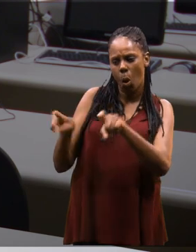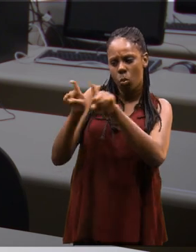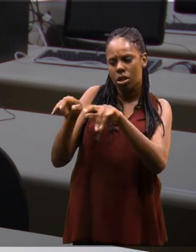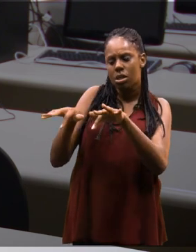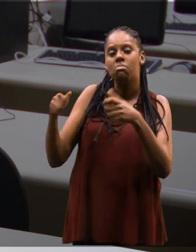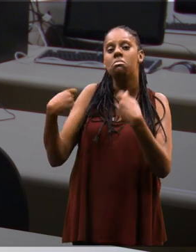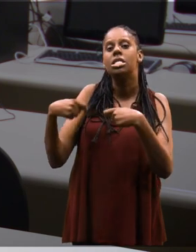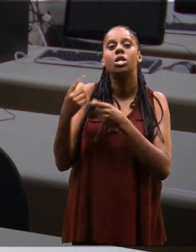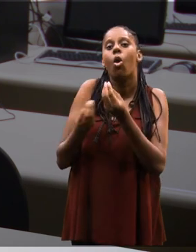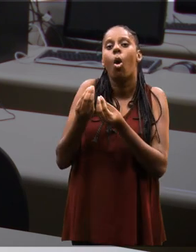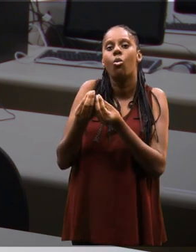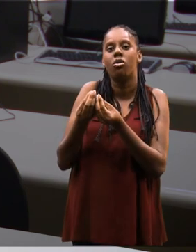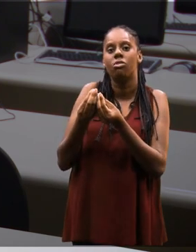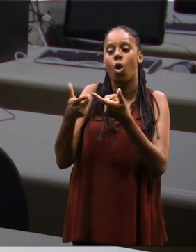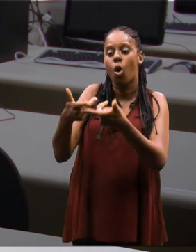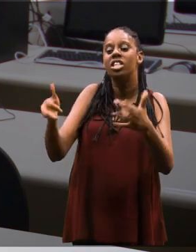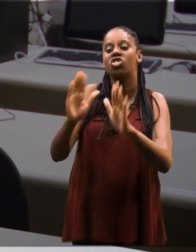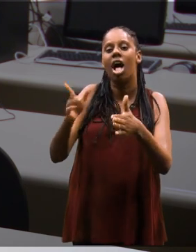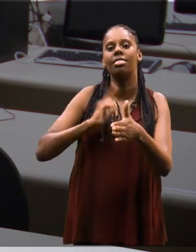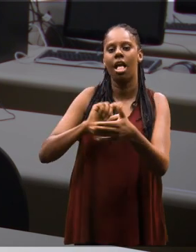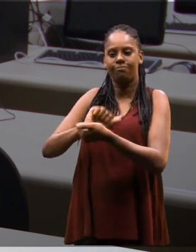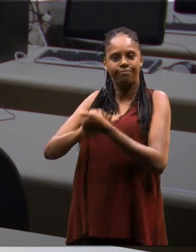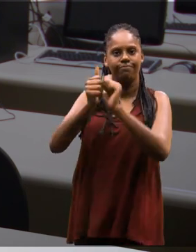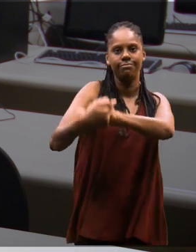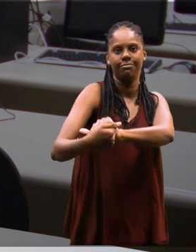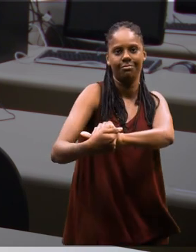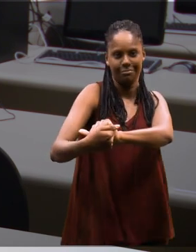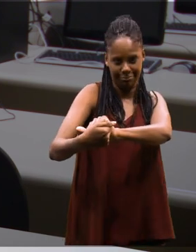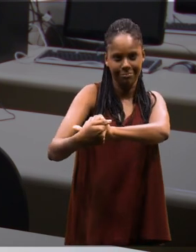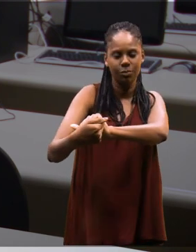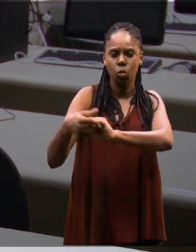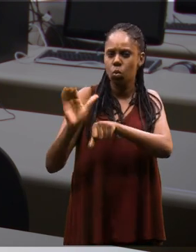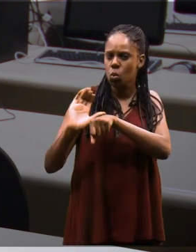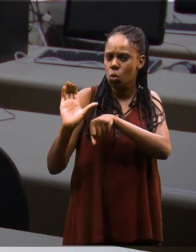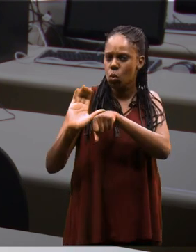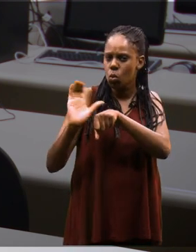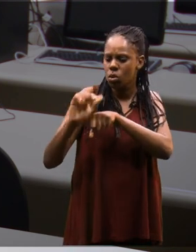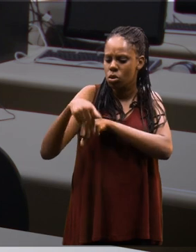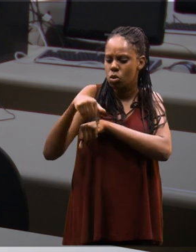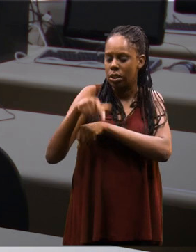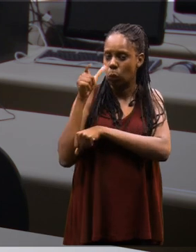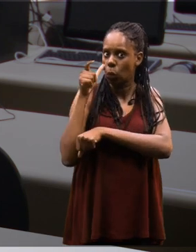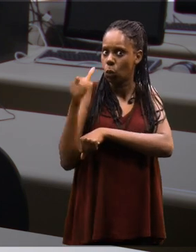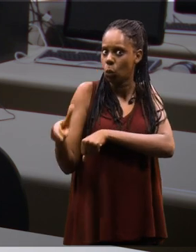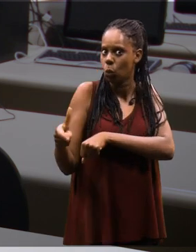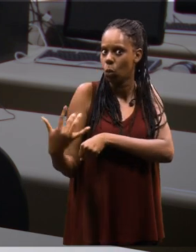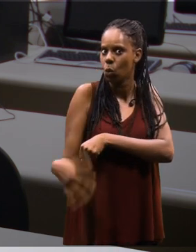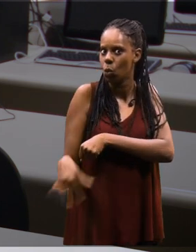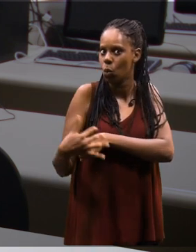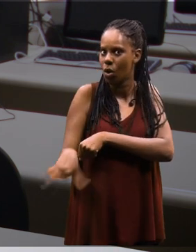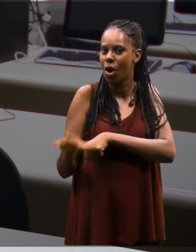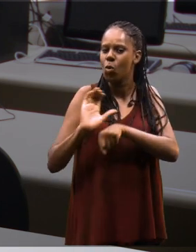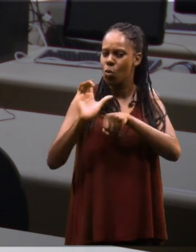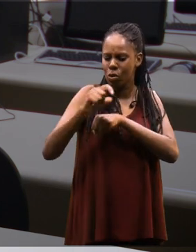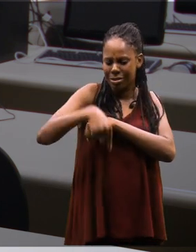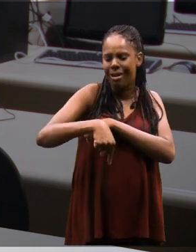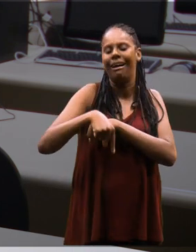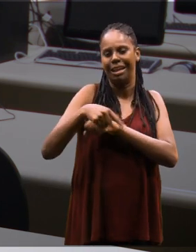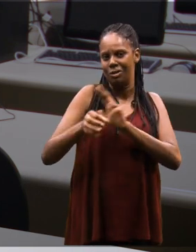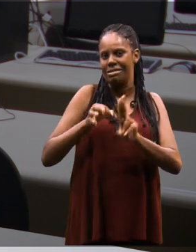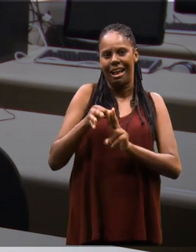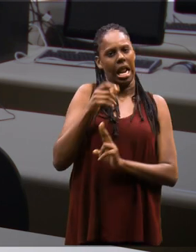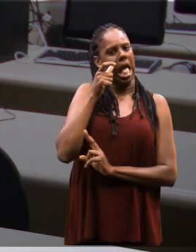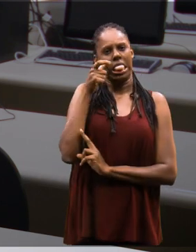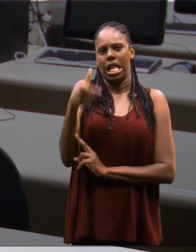computação tem que ser capaz de se adaptar às coisas que existem. Então o curso é muito interessante, o nosso